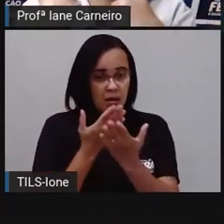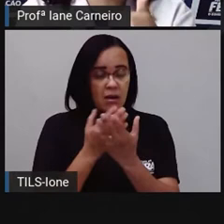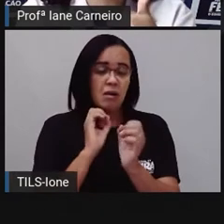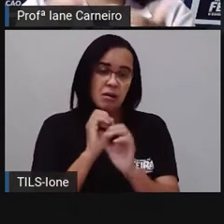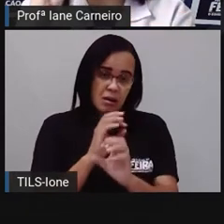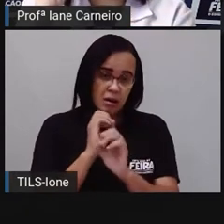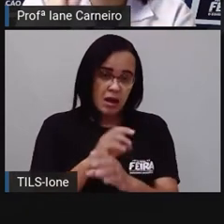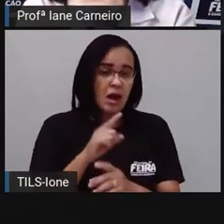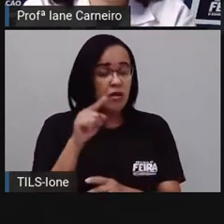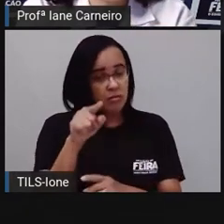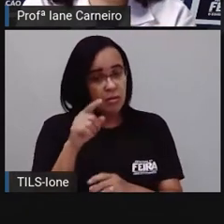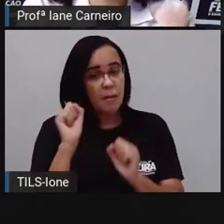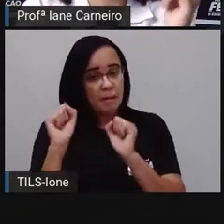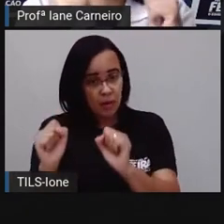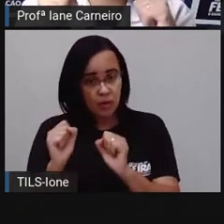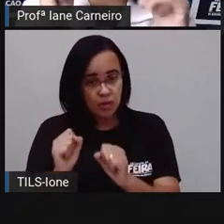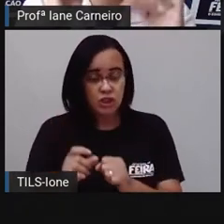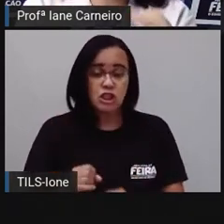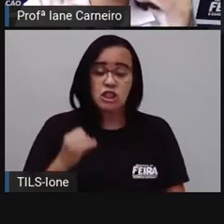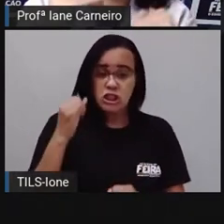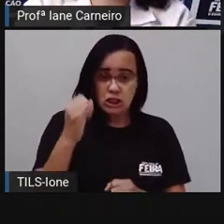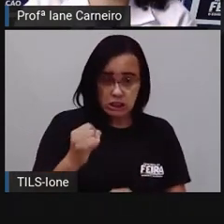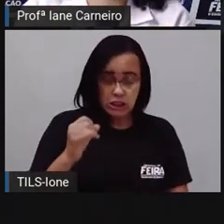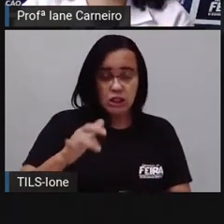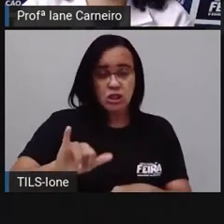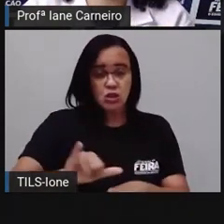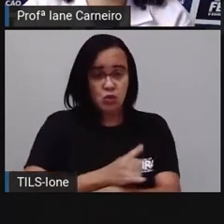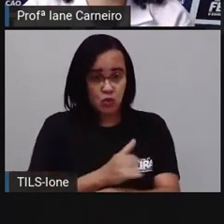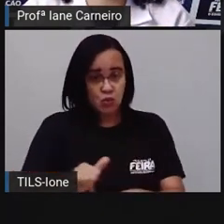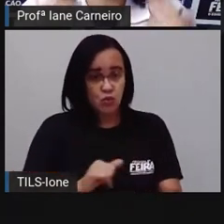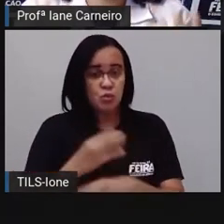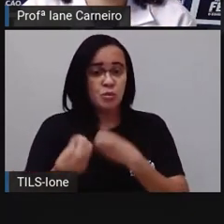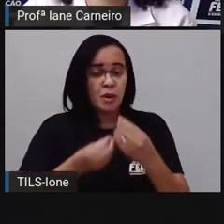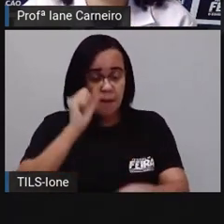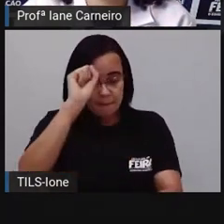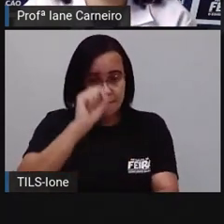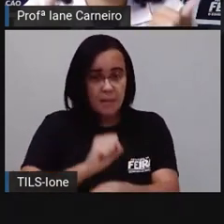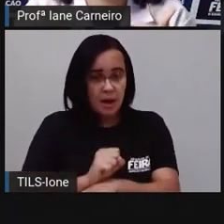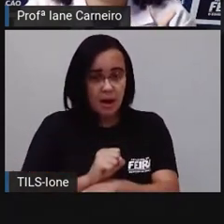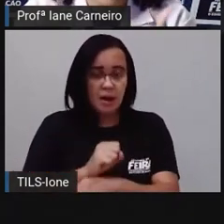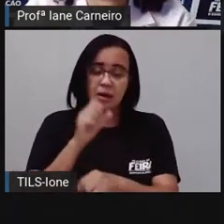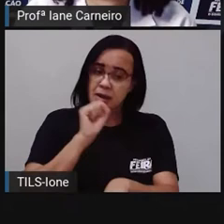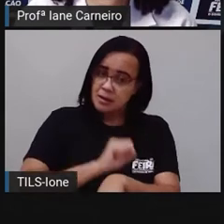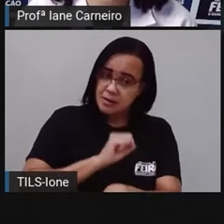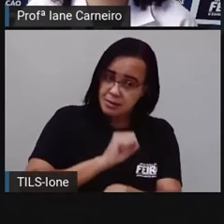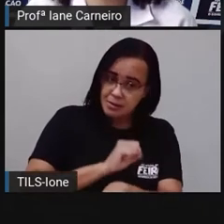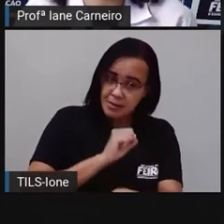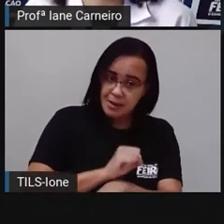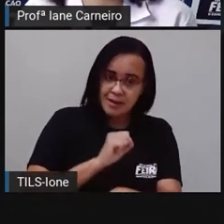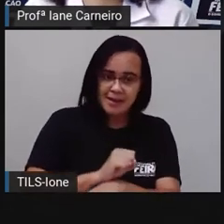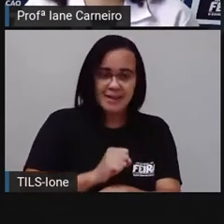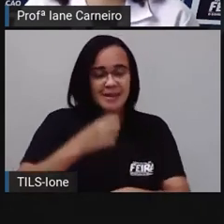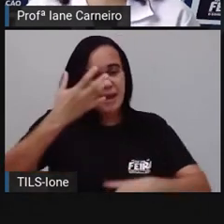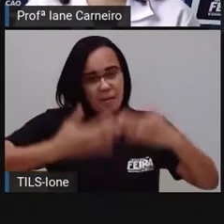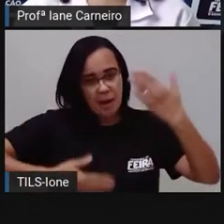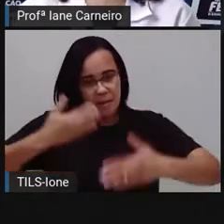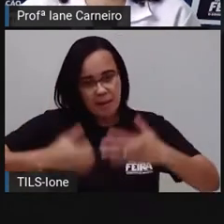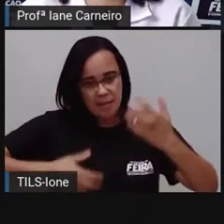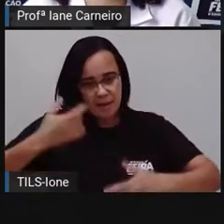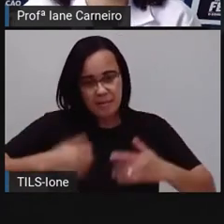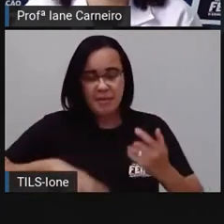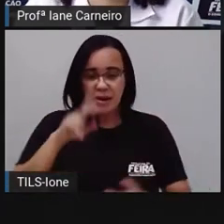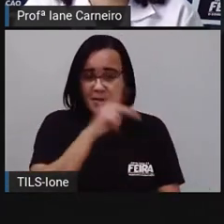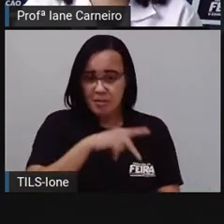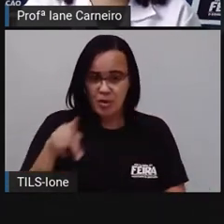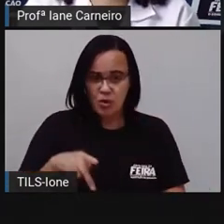Se você está no YouTube, dá uma pausa. E aí você vai fazendo. À medida que a PRO for falando. Tá bom? Então, de frente para o